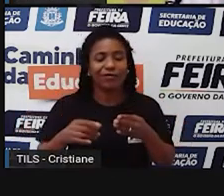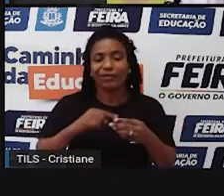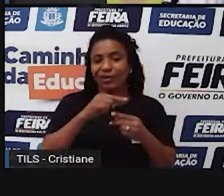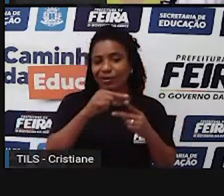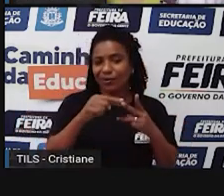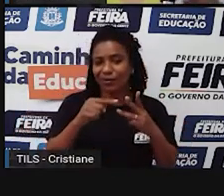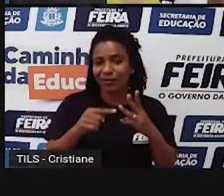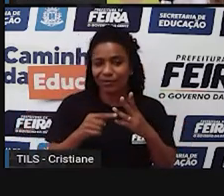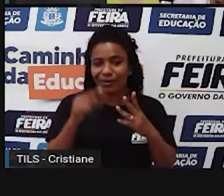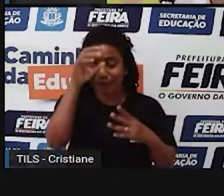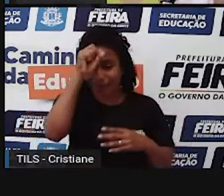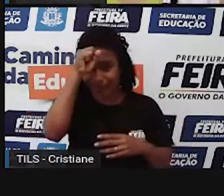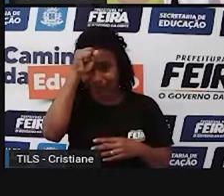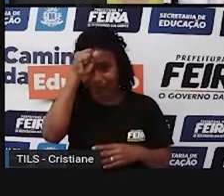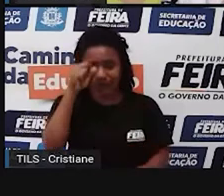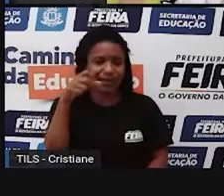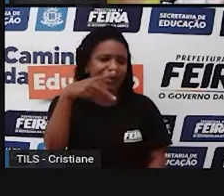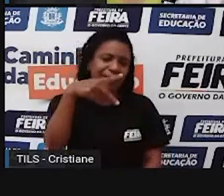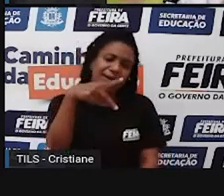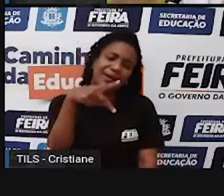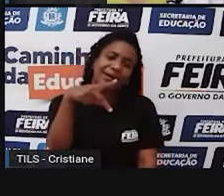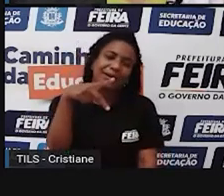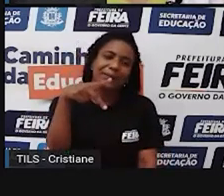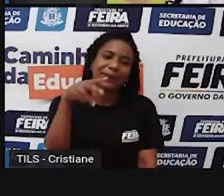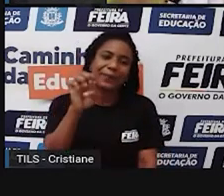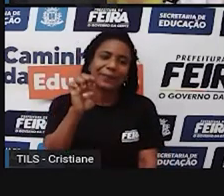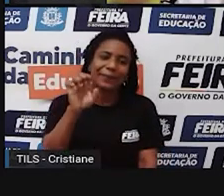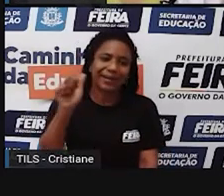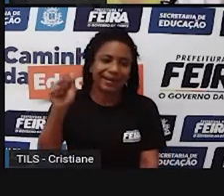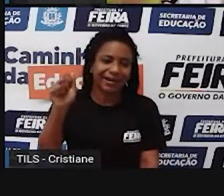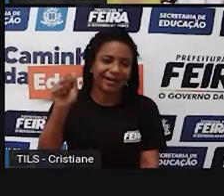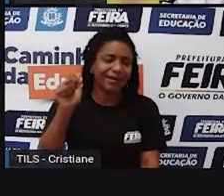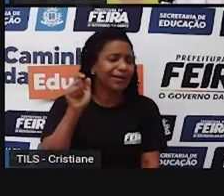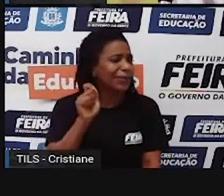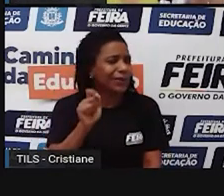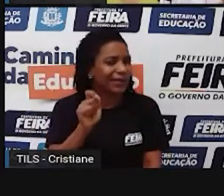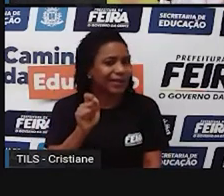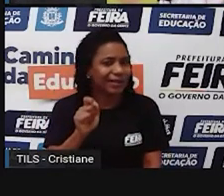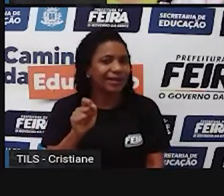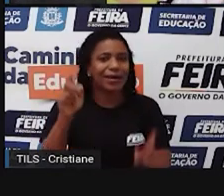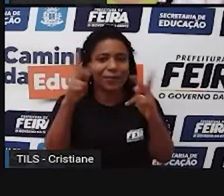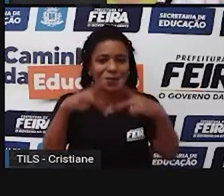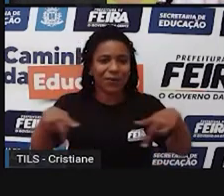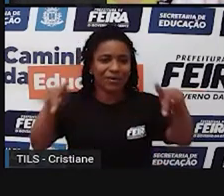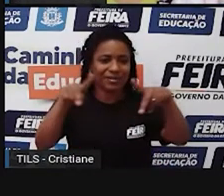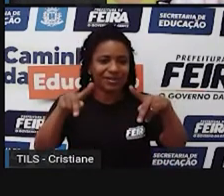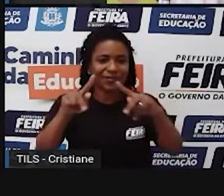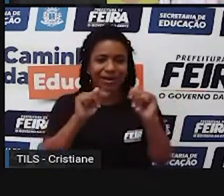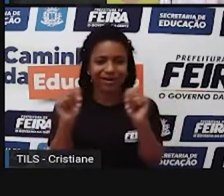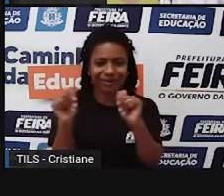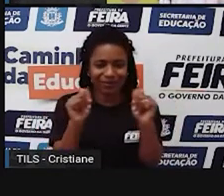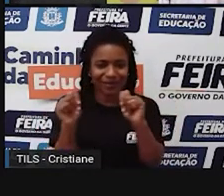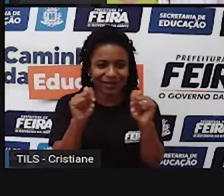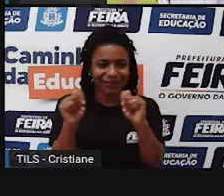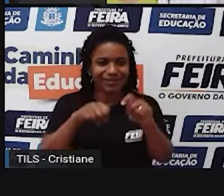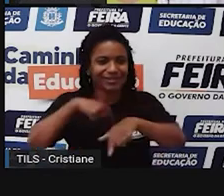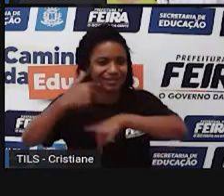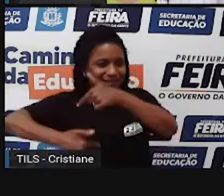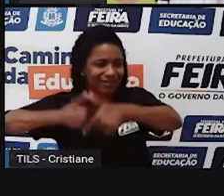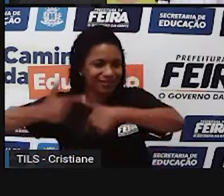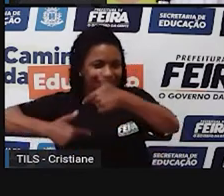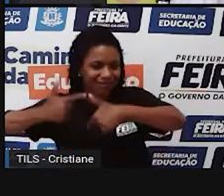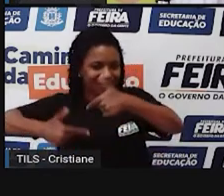Uma dessas siglas é a PEA, que é exatamente população economicamente ativa, ou seja, aqueles